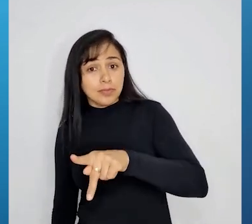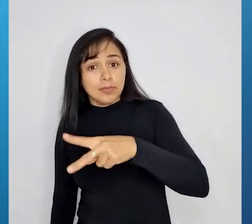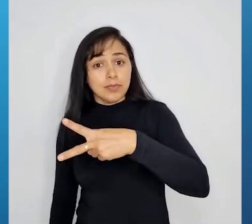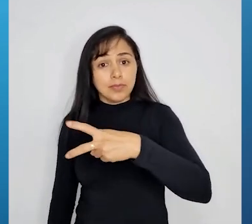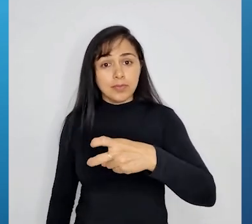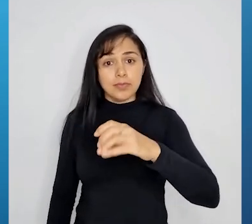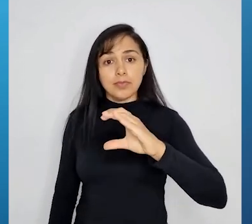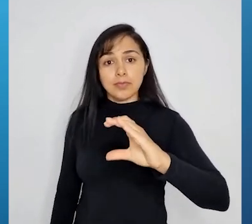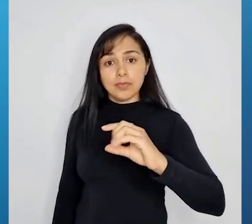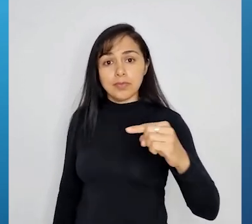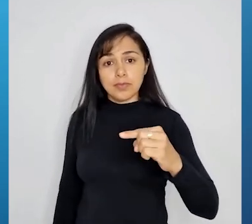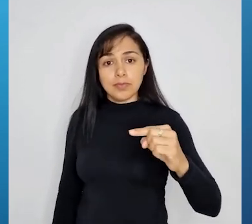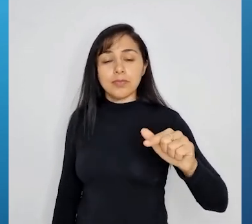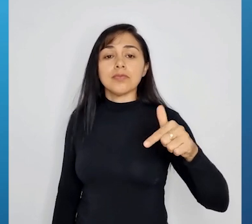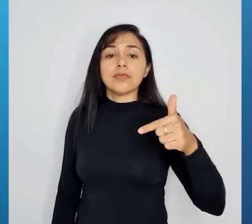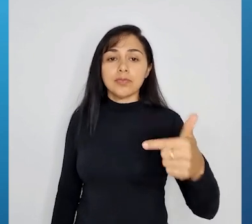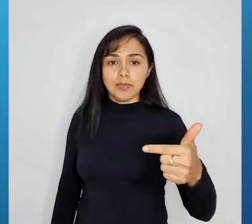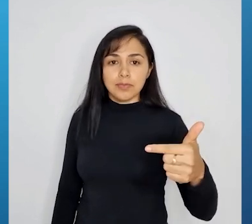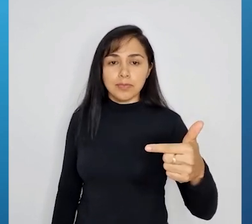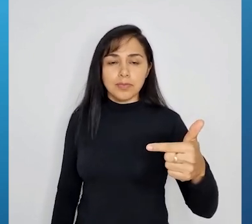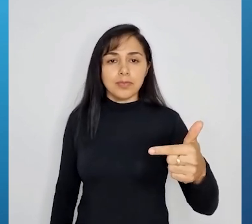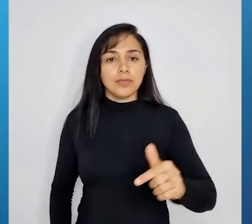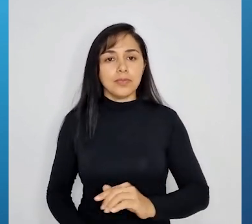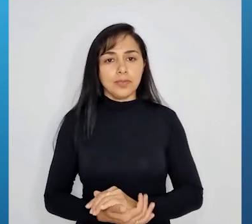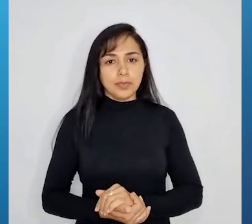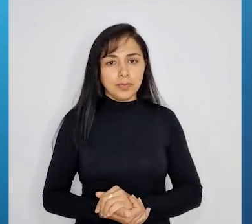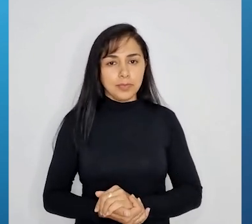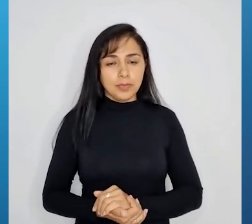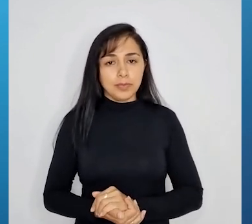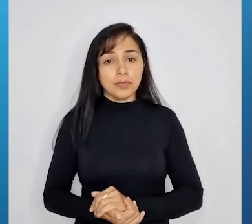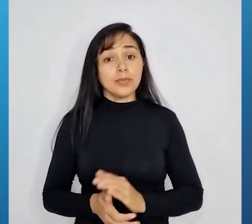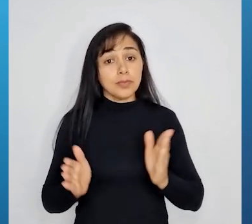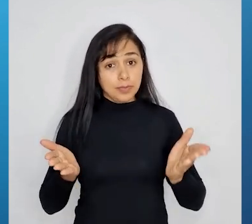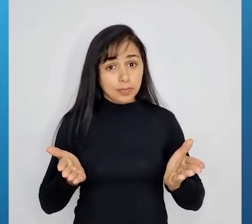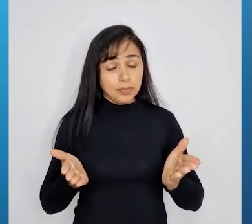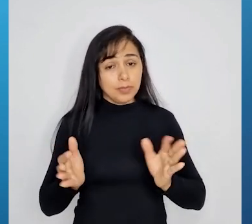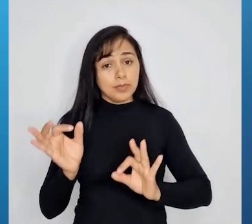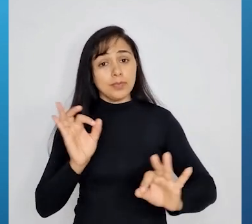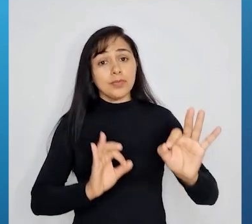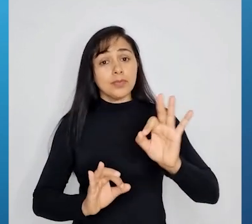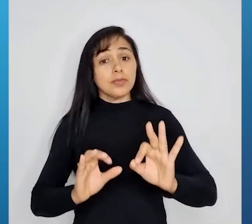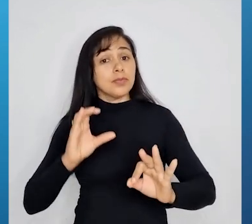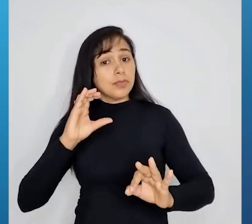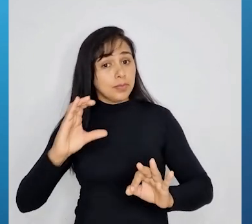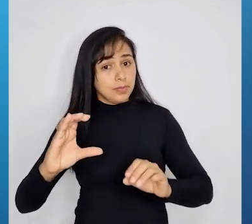esse sisteminha aqui, nós podemos fazer assim, Passa esse C pro primeiro membro